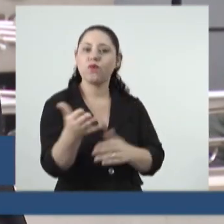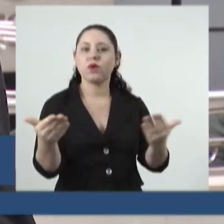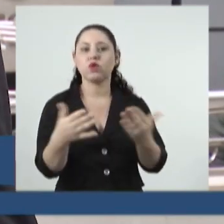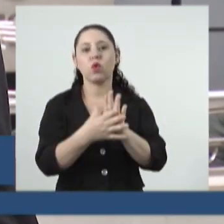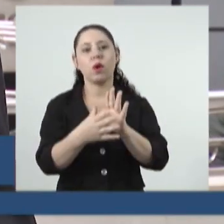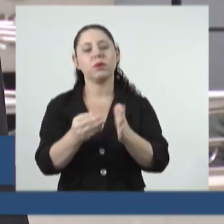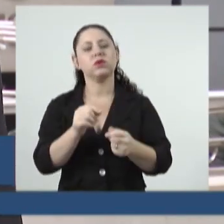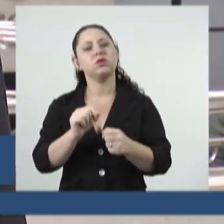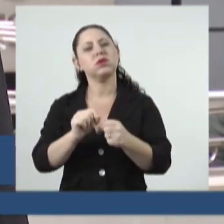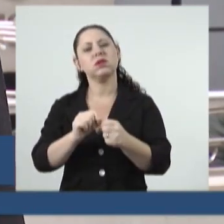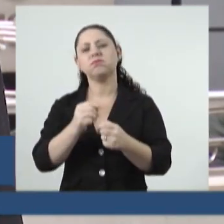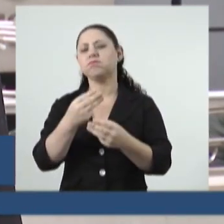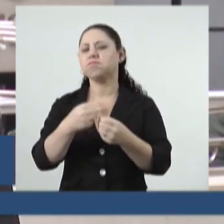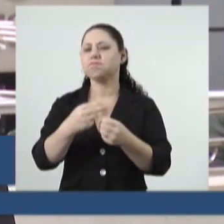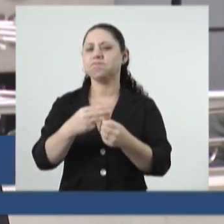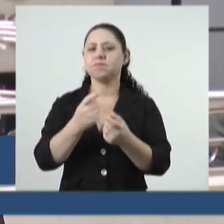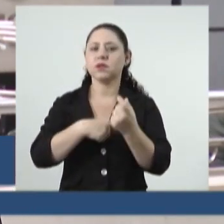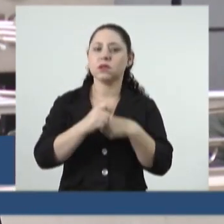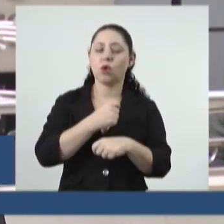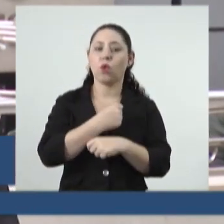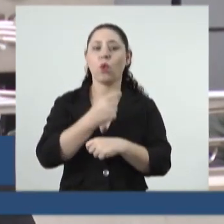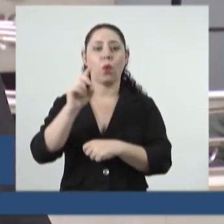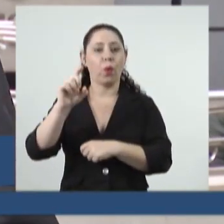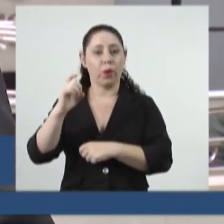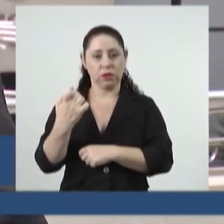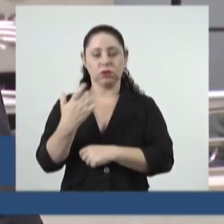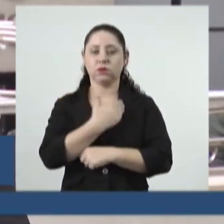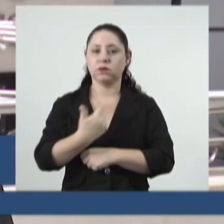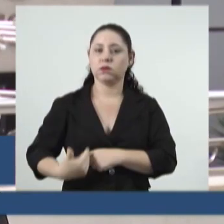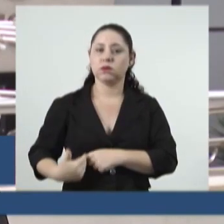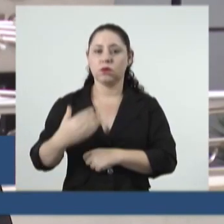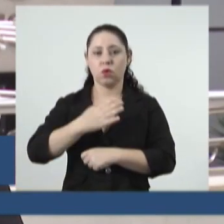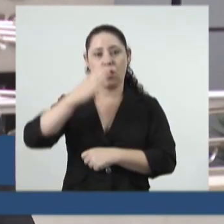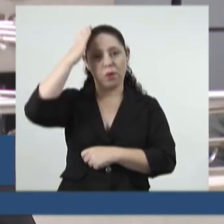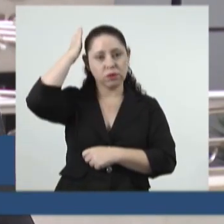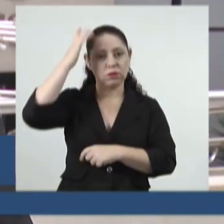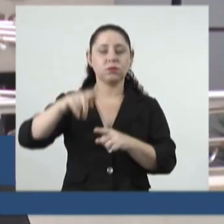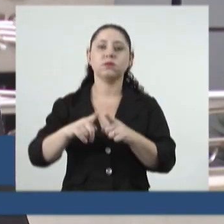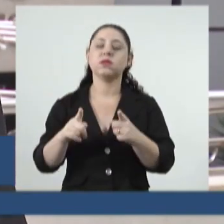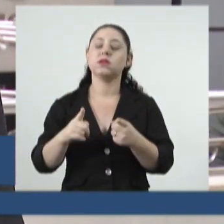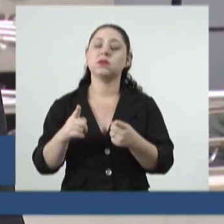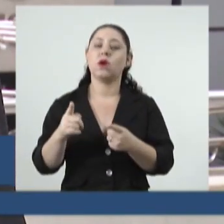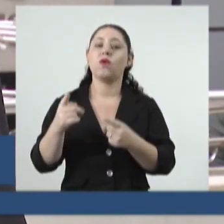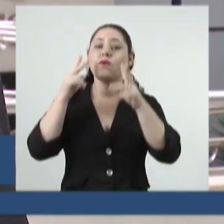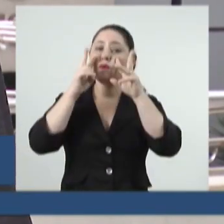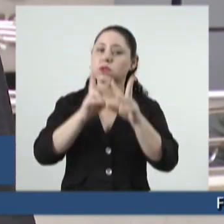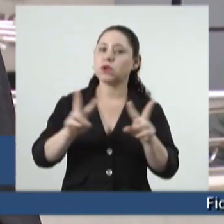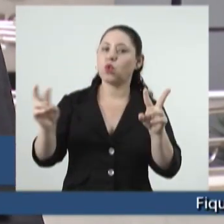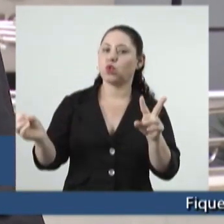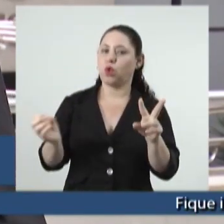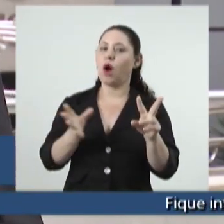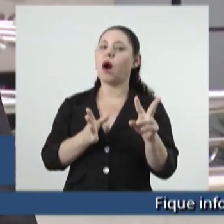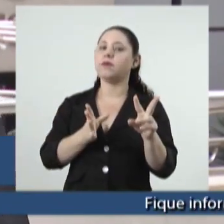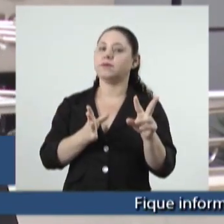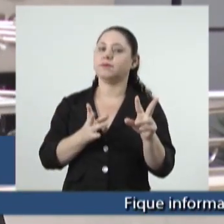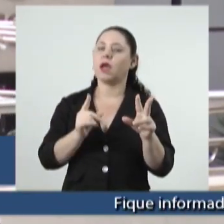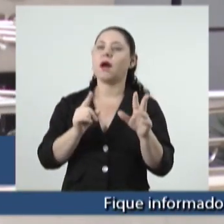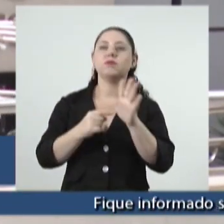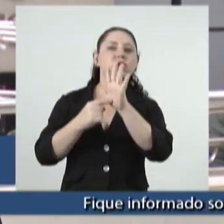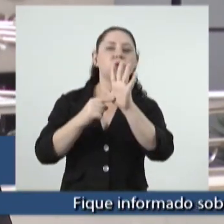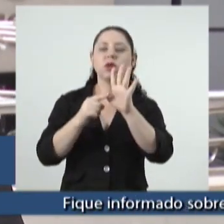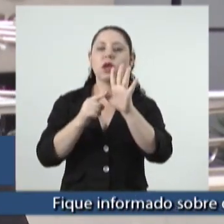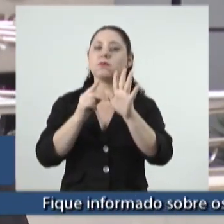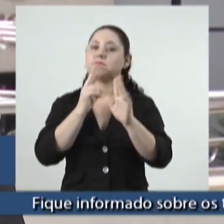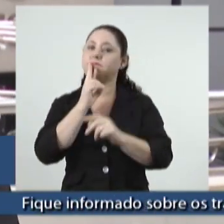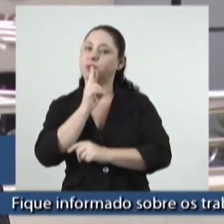o viés municipalista da gestão do ex-governador Reinaldo Zambuja, mas com uma visão mais moderna e mais voltada a indicadores de